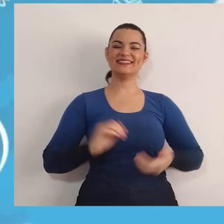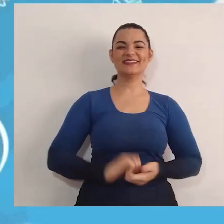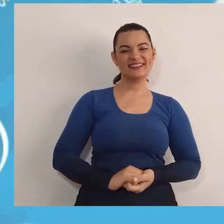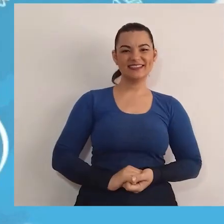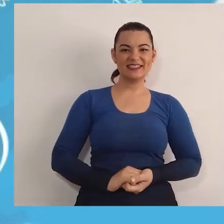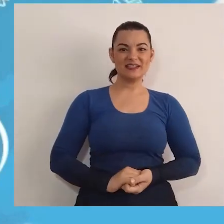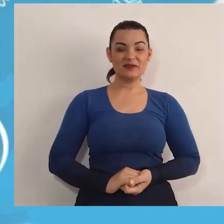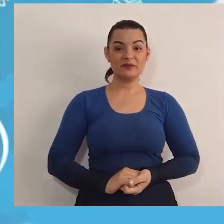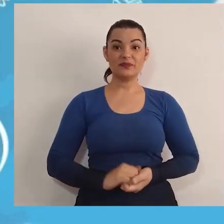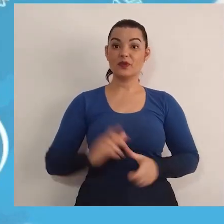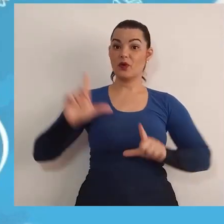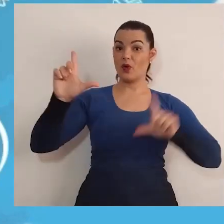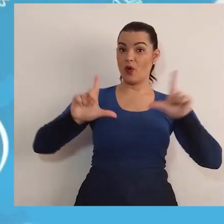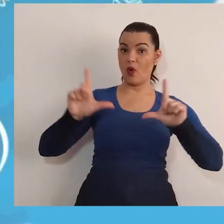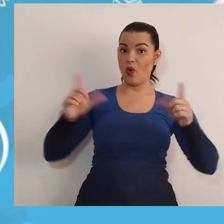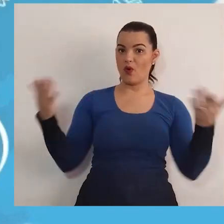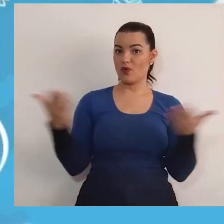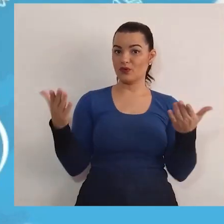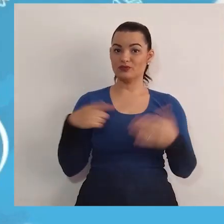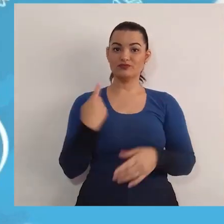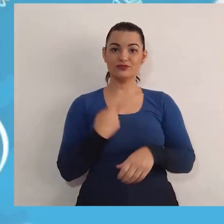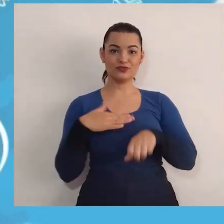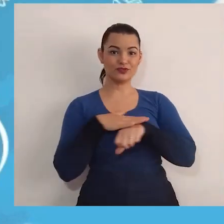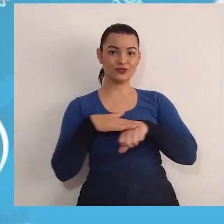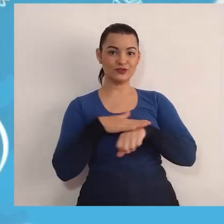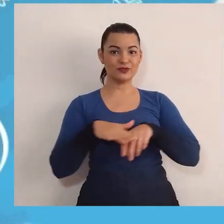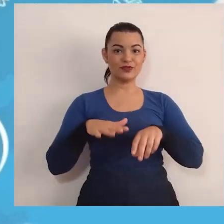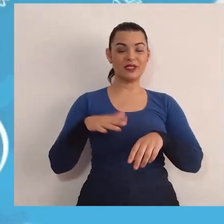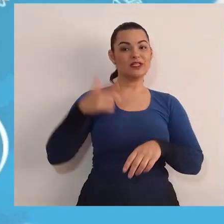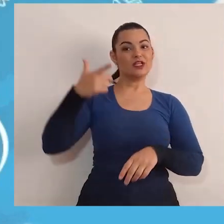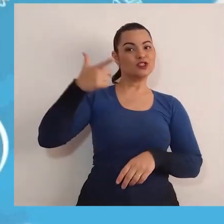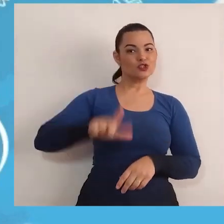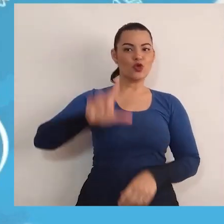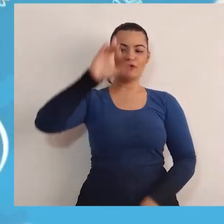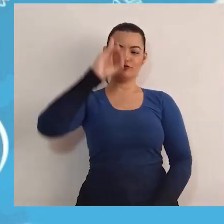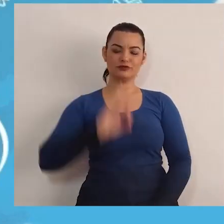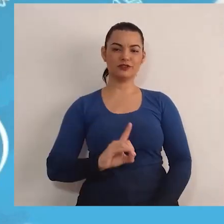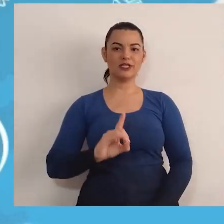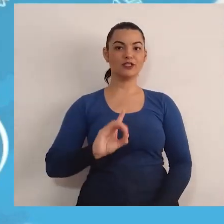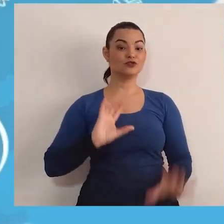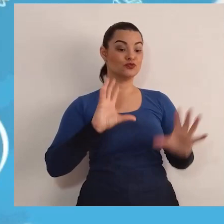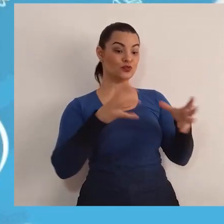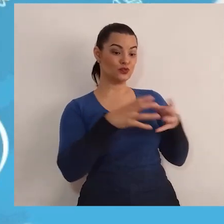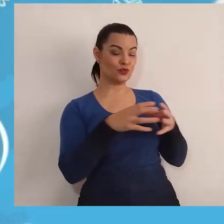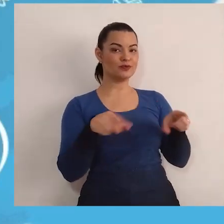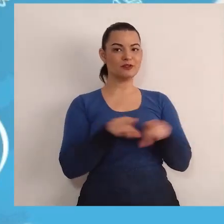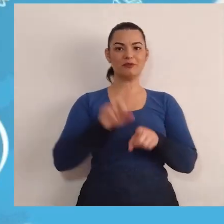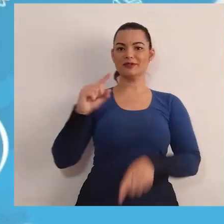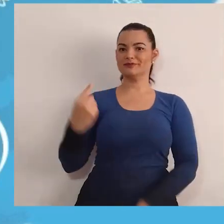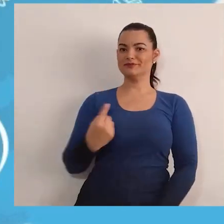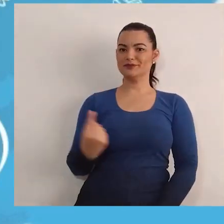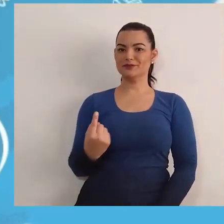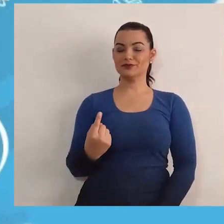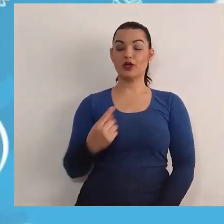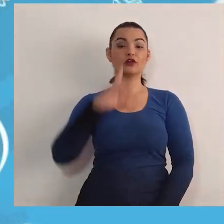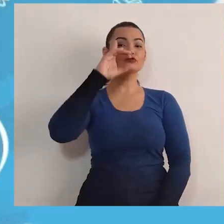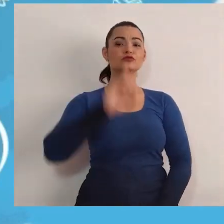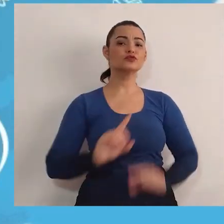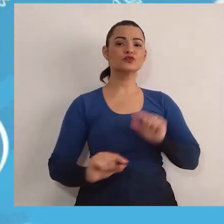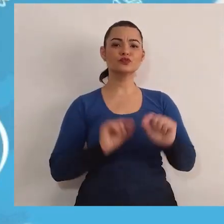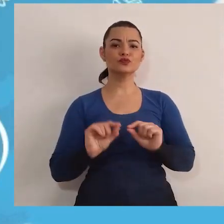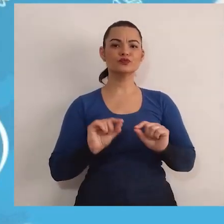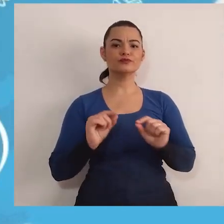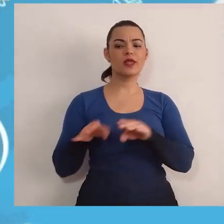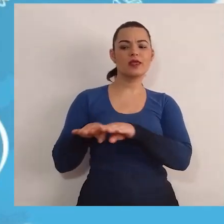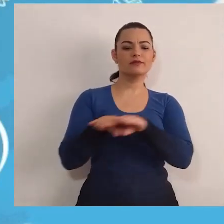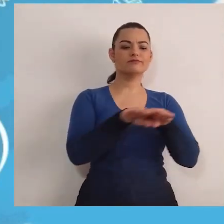Letras. E no programa de hoje nós vamos falar de mais um direito coletivo e individual, que é o direito